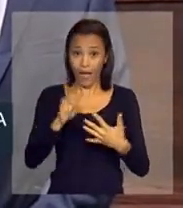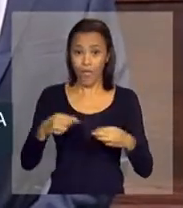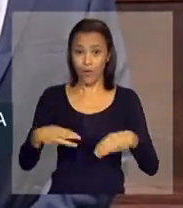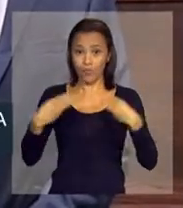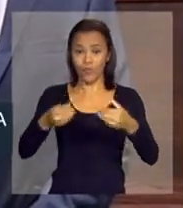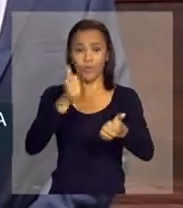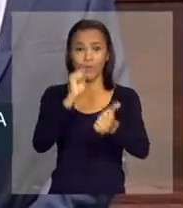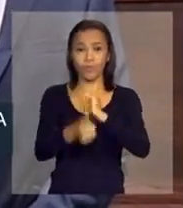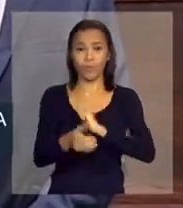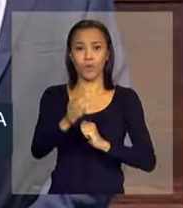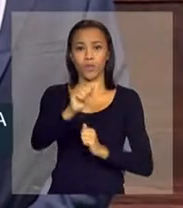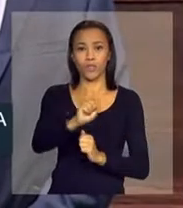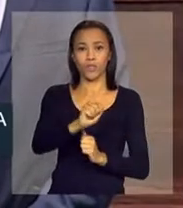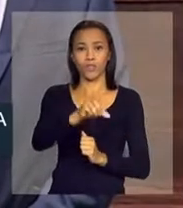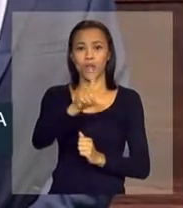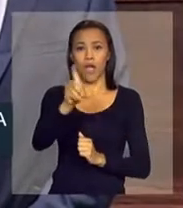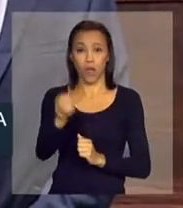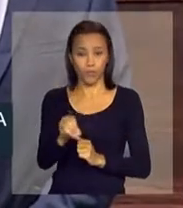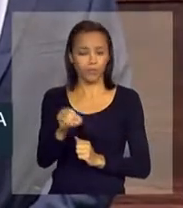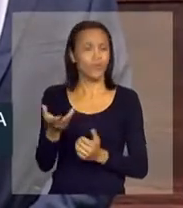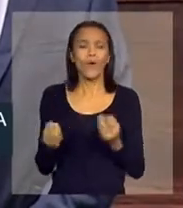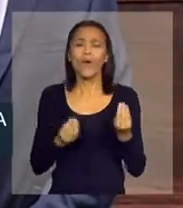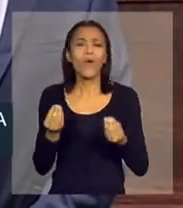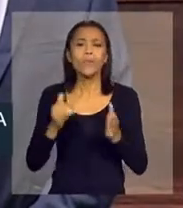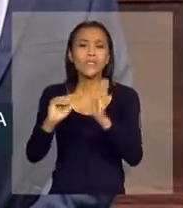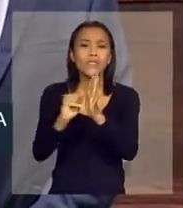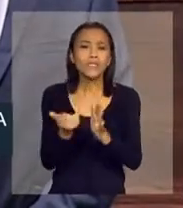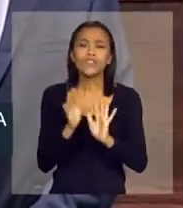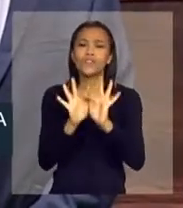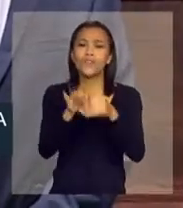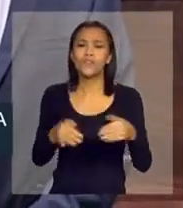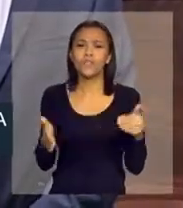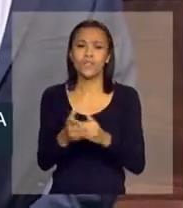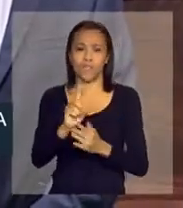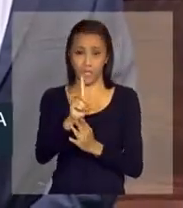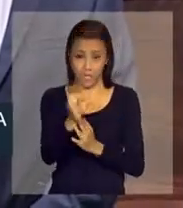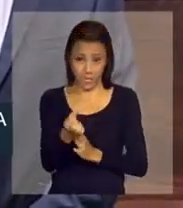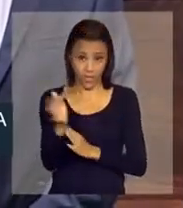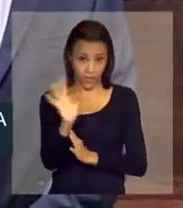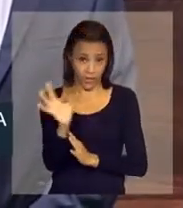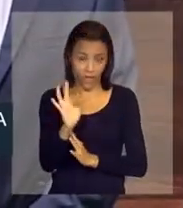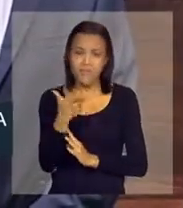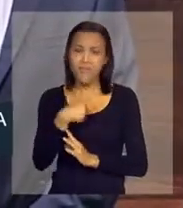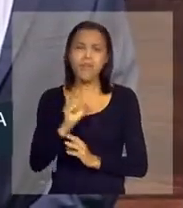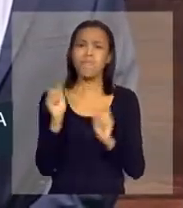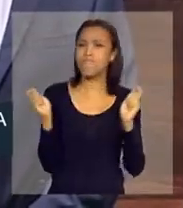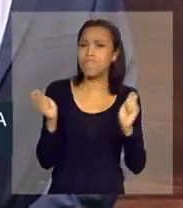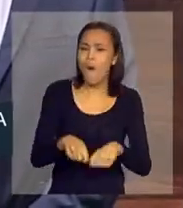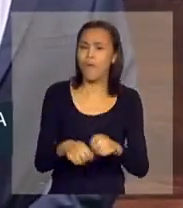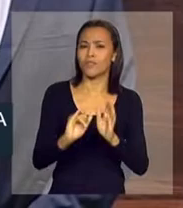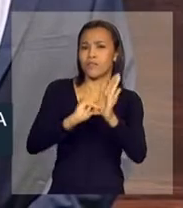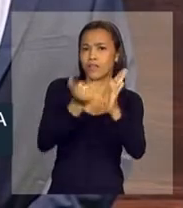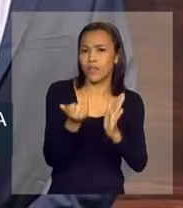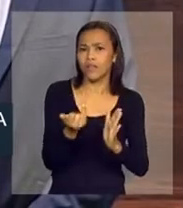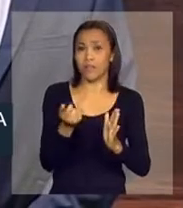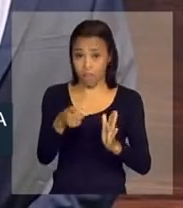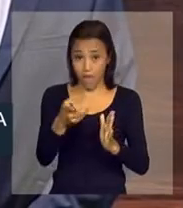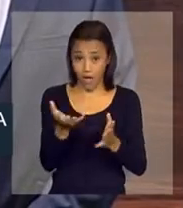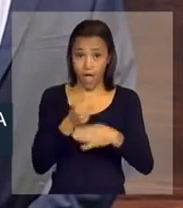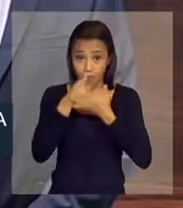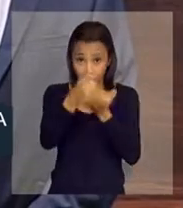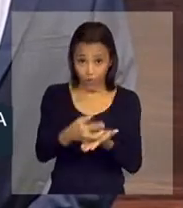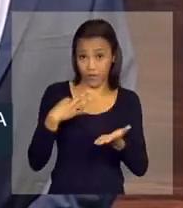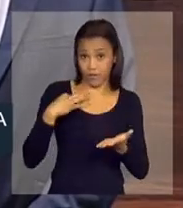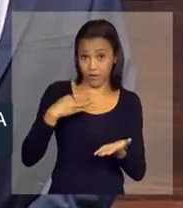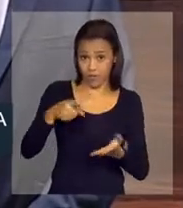ministro do esporte, Aldo Rebelo. Ministro, as inscrições terminam no dia 16 de fevereiro. Quem pode se candidatar para ser um desses 7